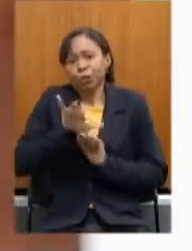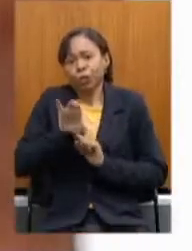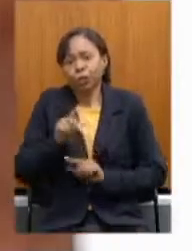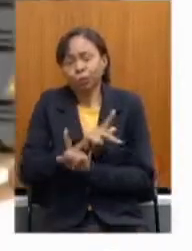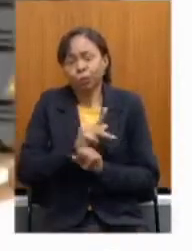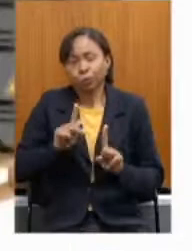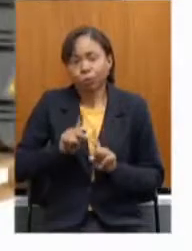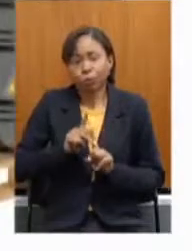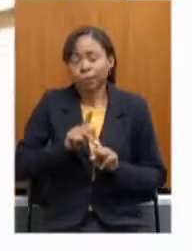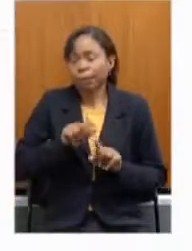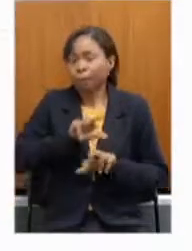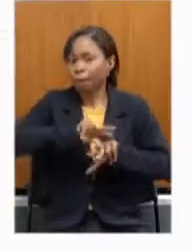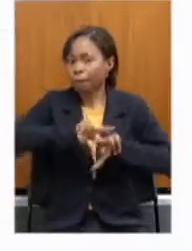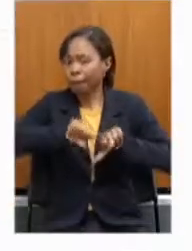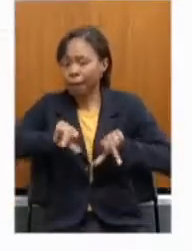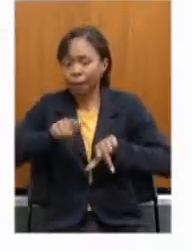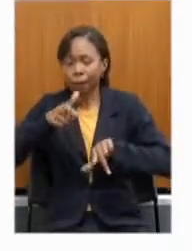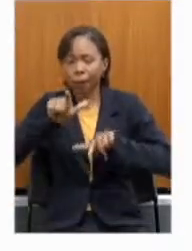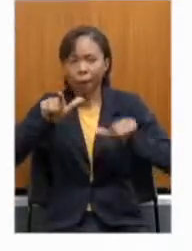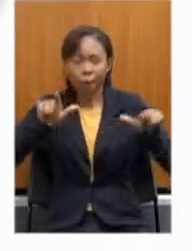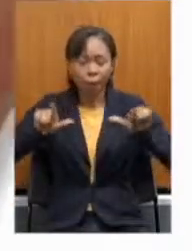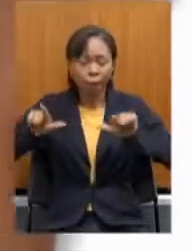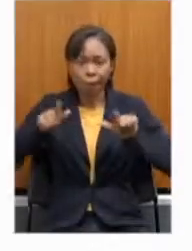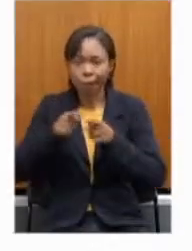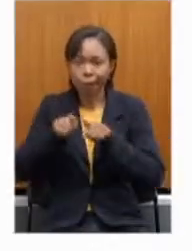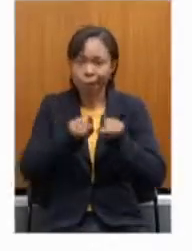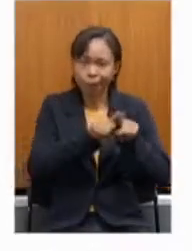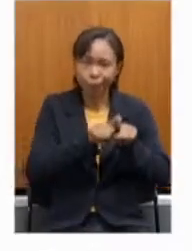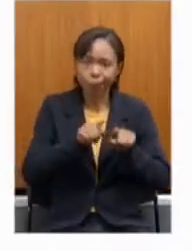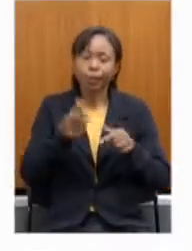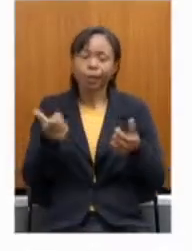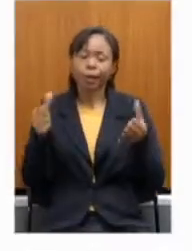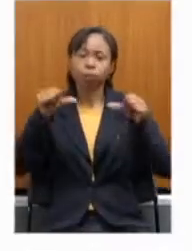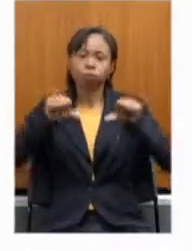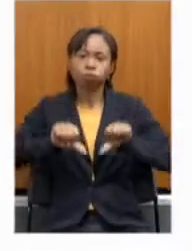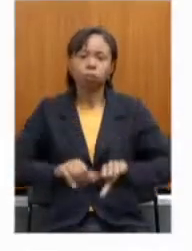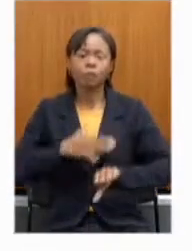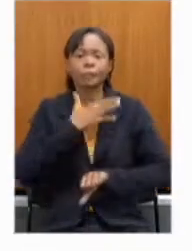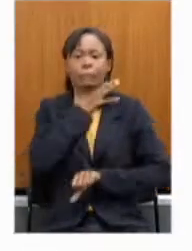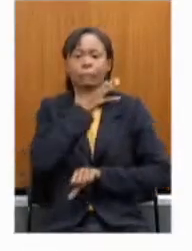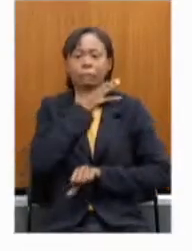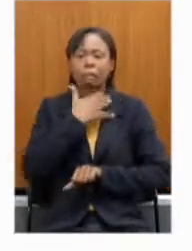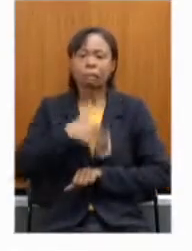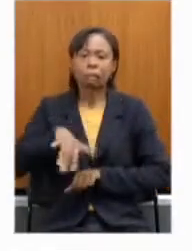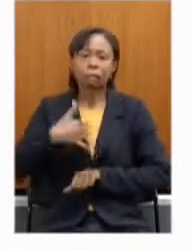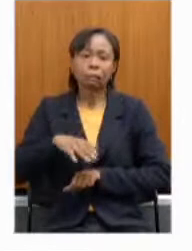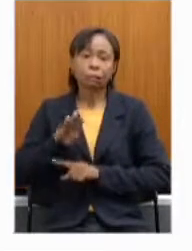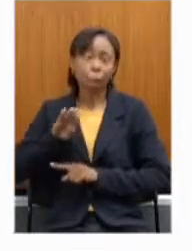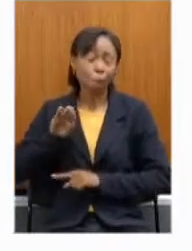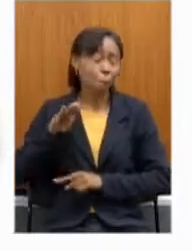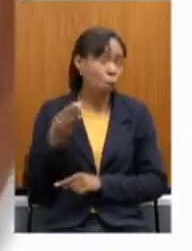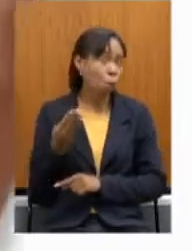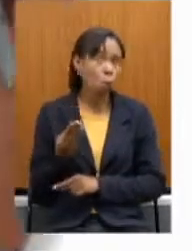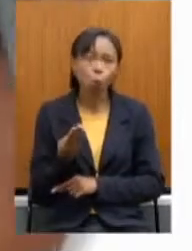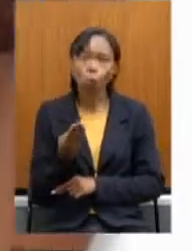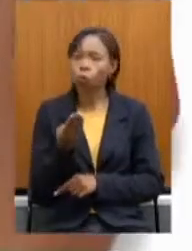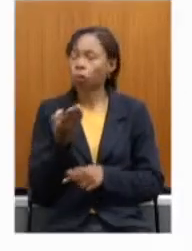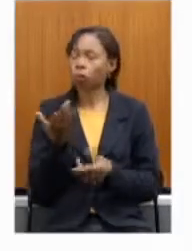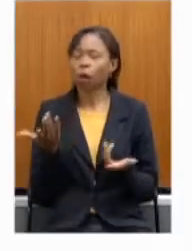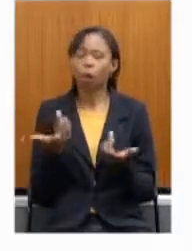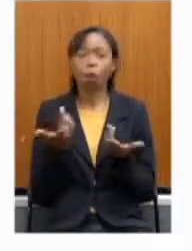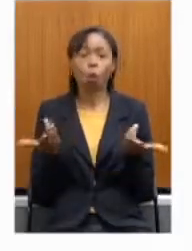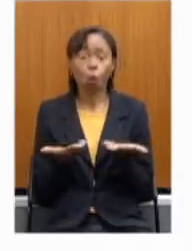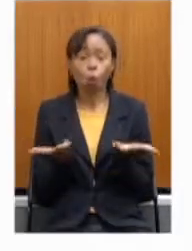royalties E participações Isso causou Um prejuízo Bilionário No Rio Previdência O contrato Hoje é um dos contratos Internacionais